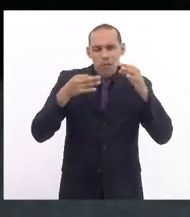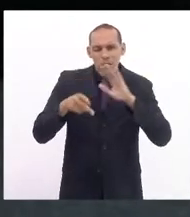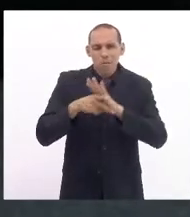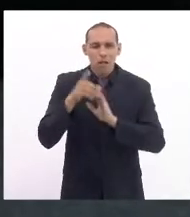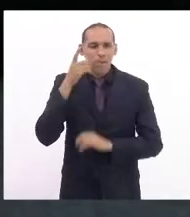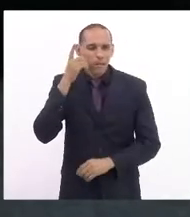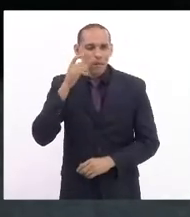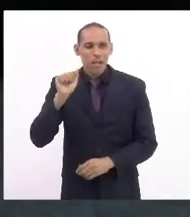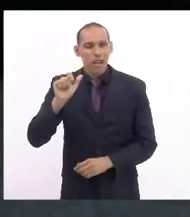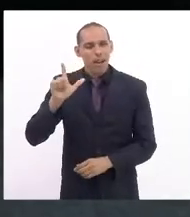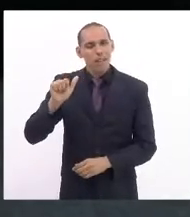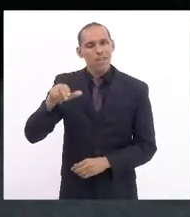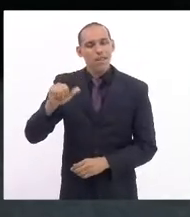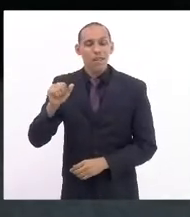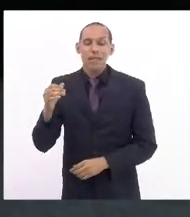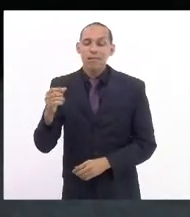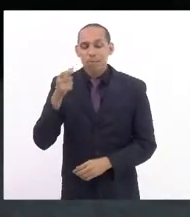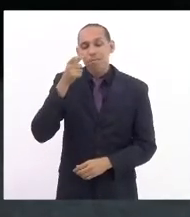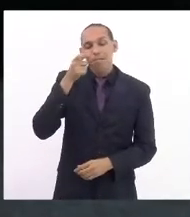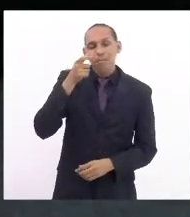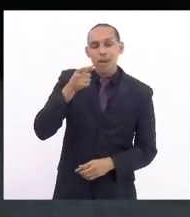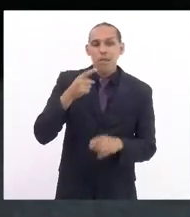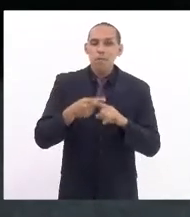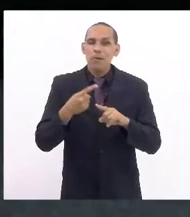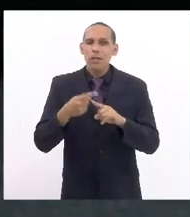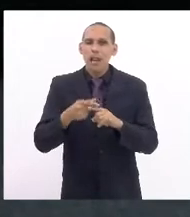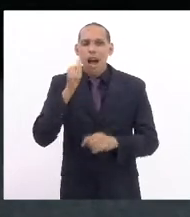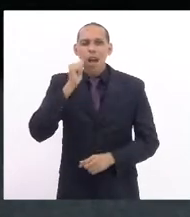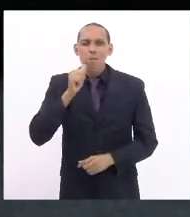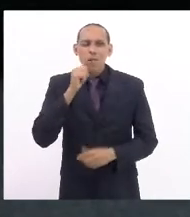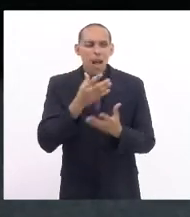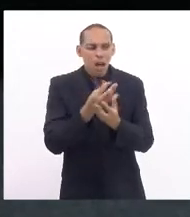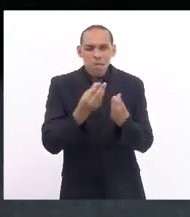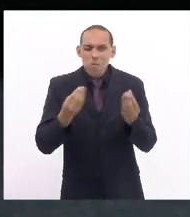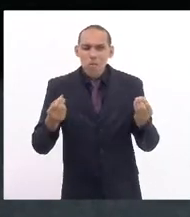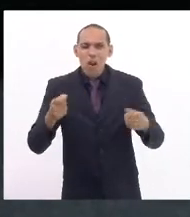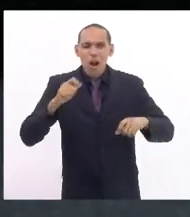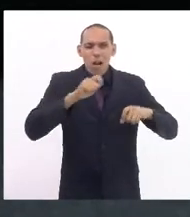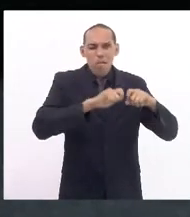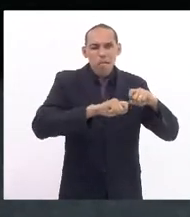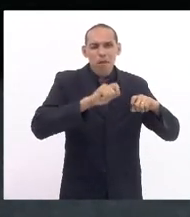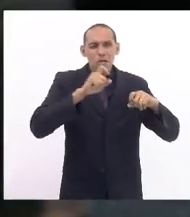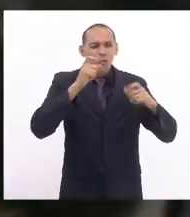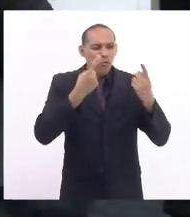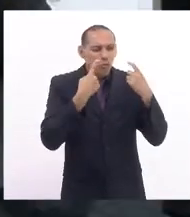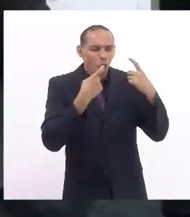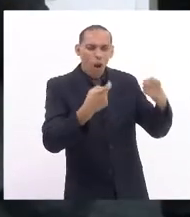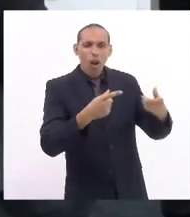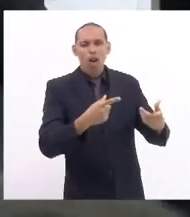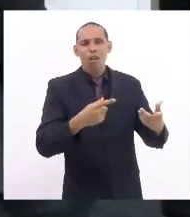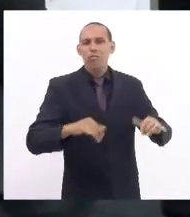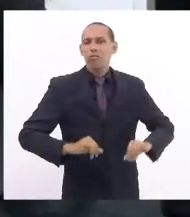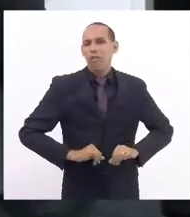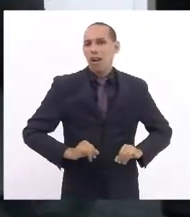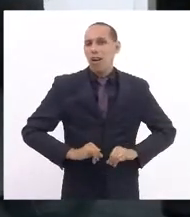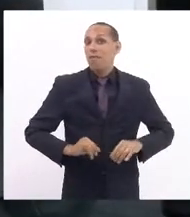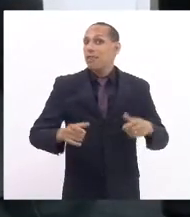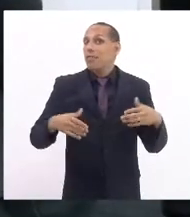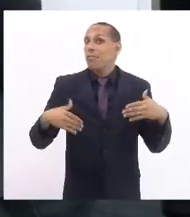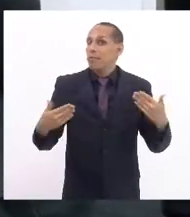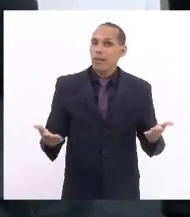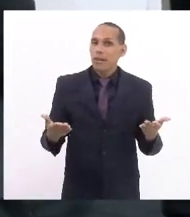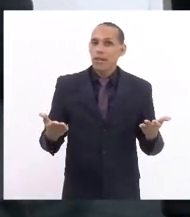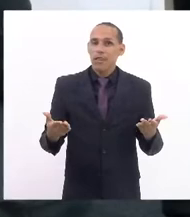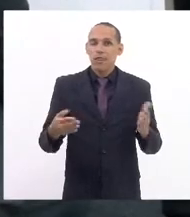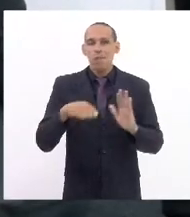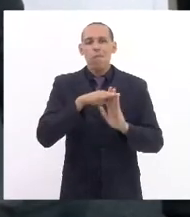porque temos notícia de que muitos casos de violência contra a mulher surgem durante as ações desenvolvidas